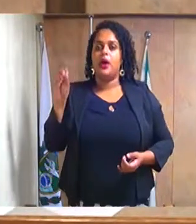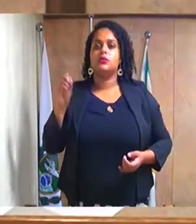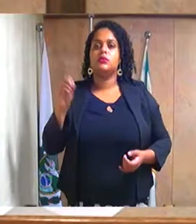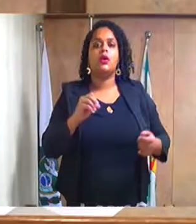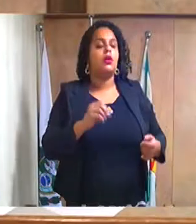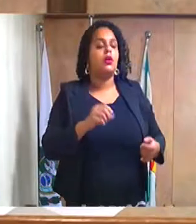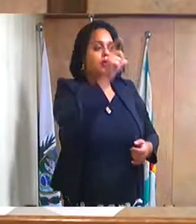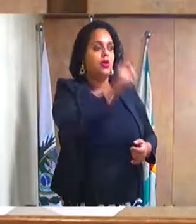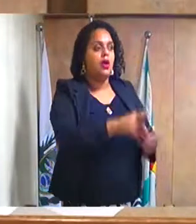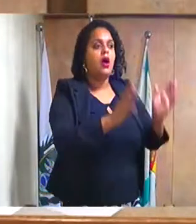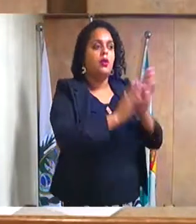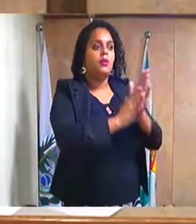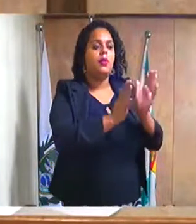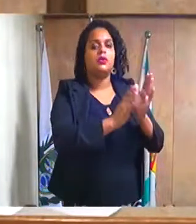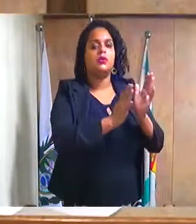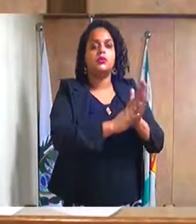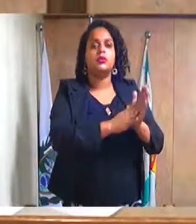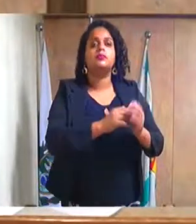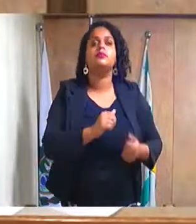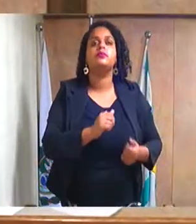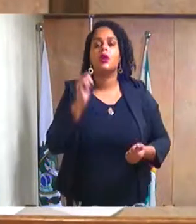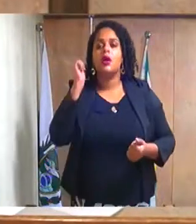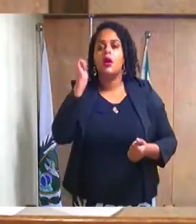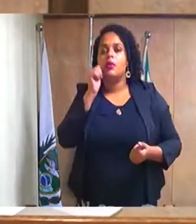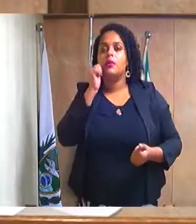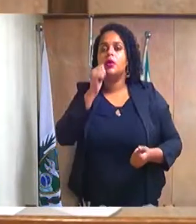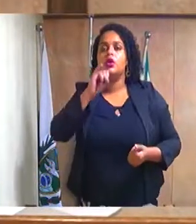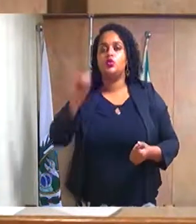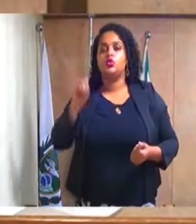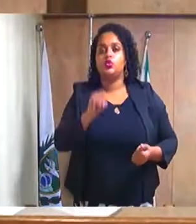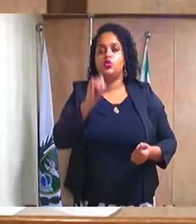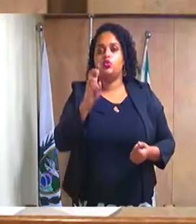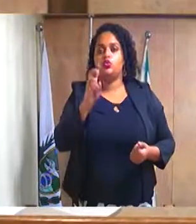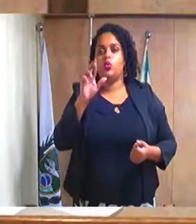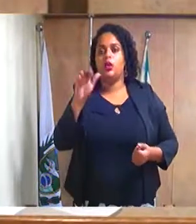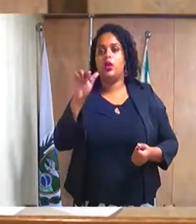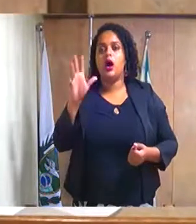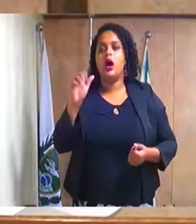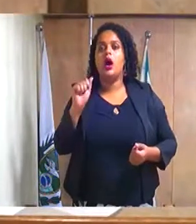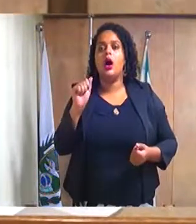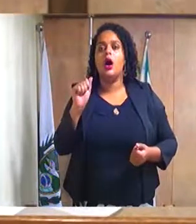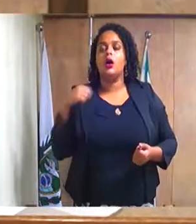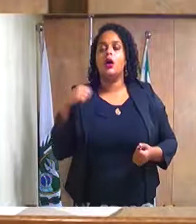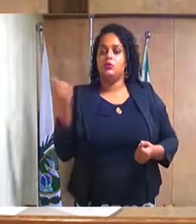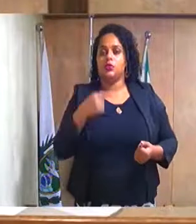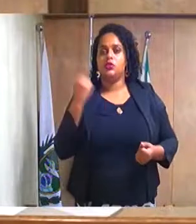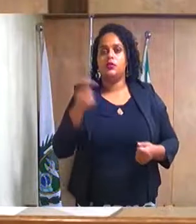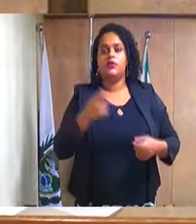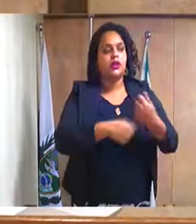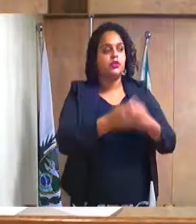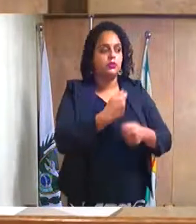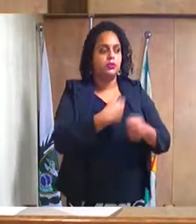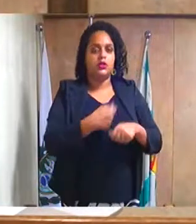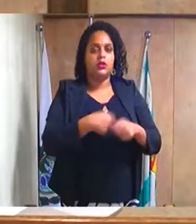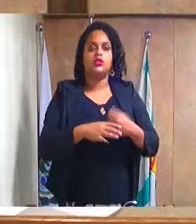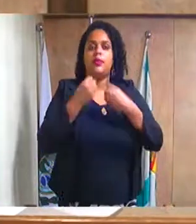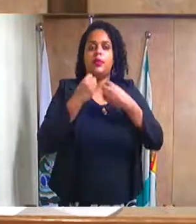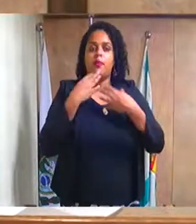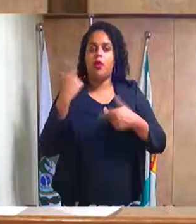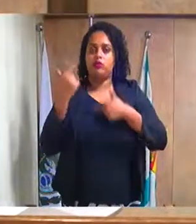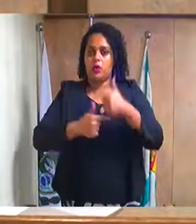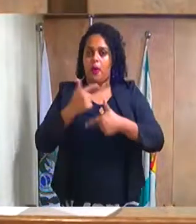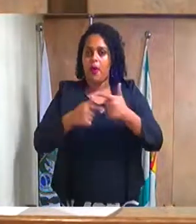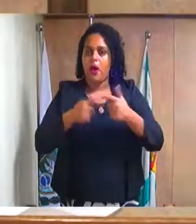moção de aplausos à ilustríssima senhora Júlia Aparecida Ramos de Azevedo, auxiliar administrativa, pelos relevantes serviços